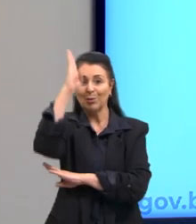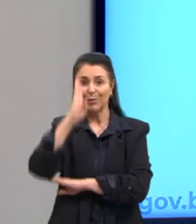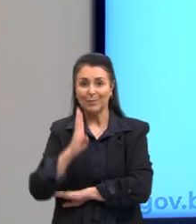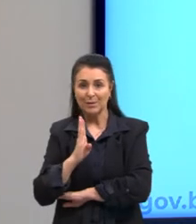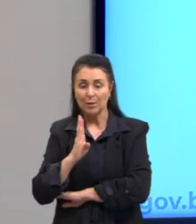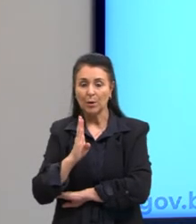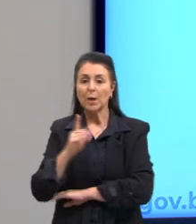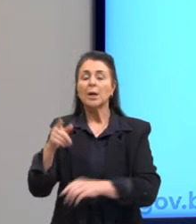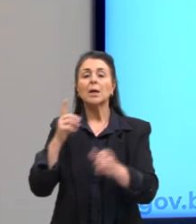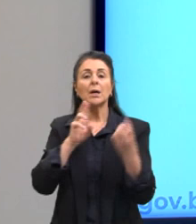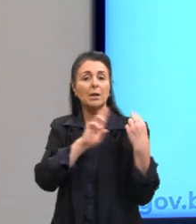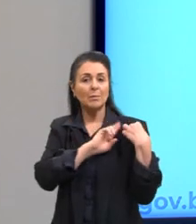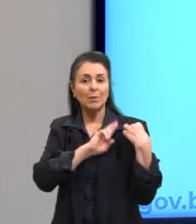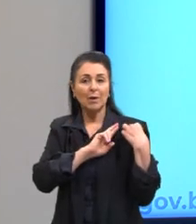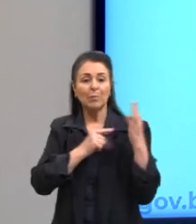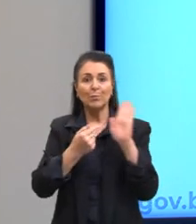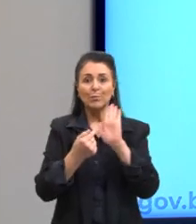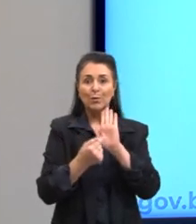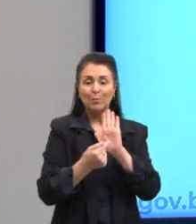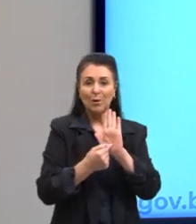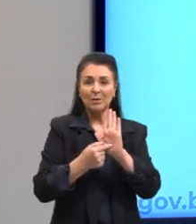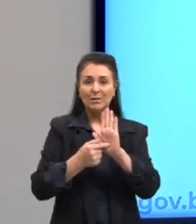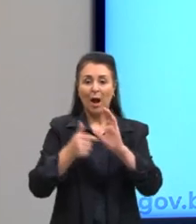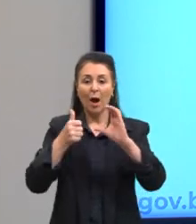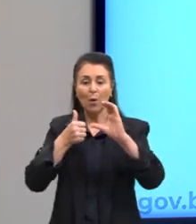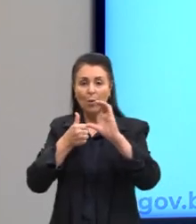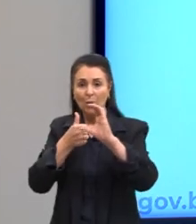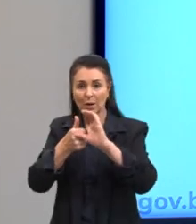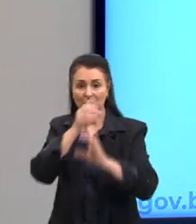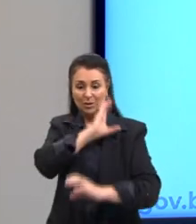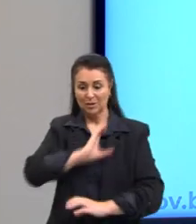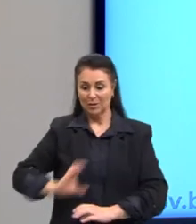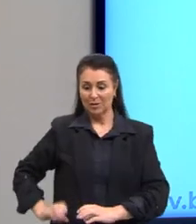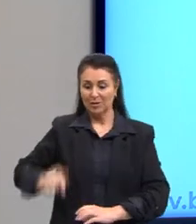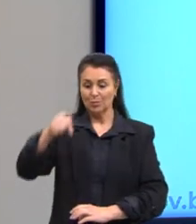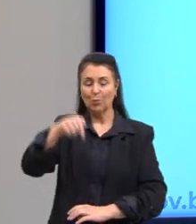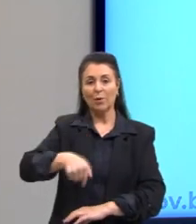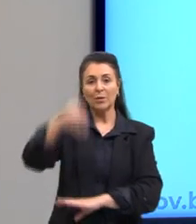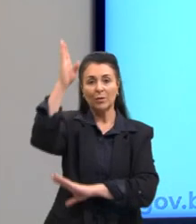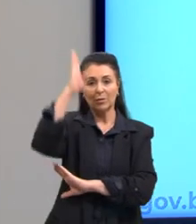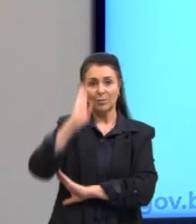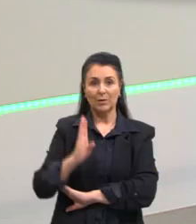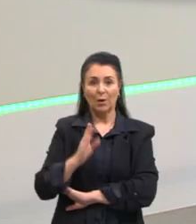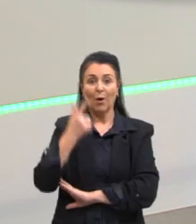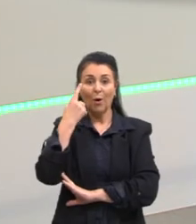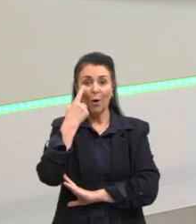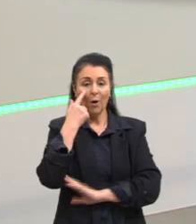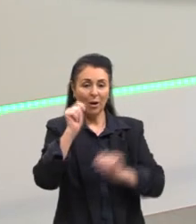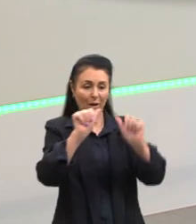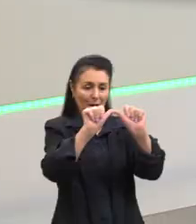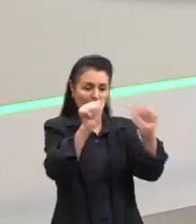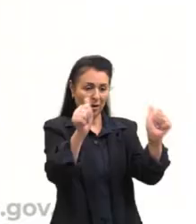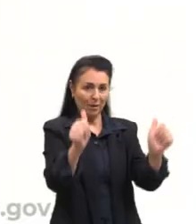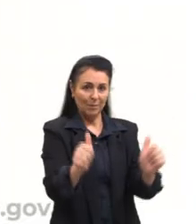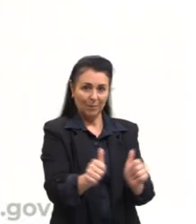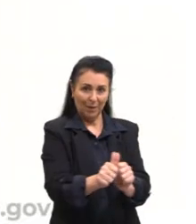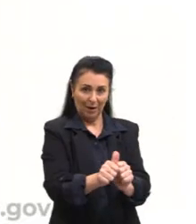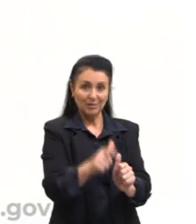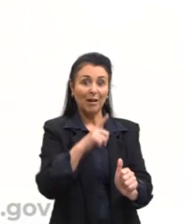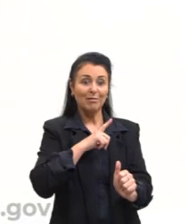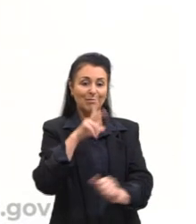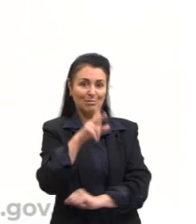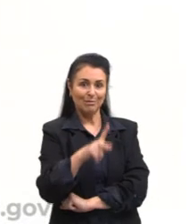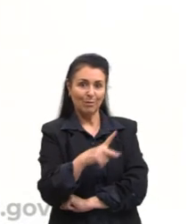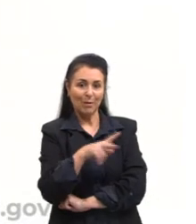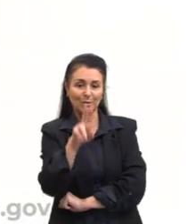cristianismo para o país. E aqui nessa imagem, como vocês podem observar, a gente tem o padre José de Anchieta